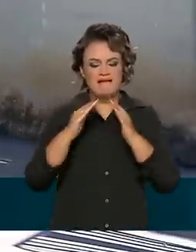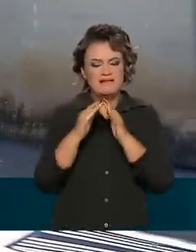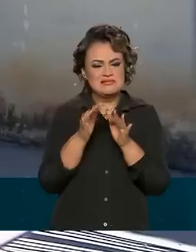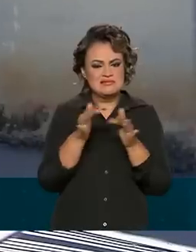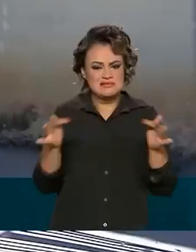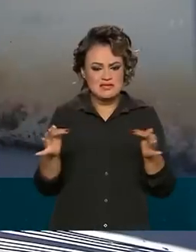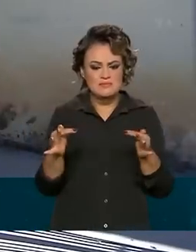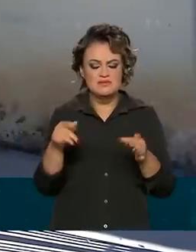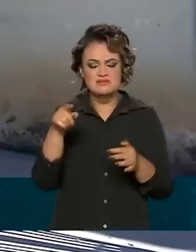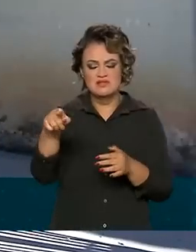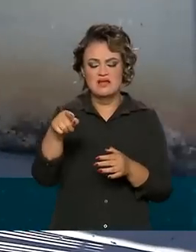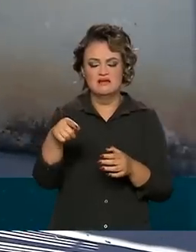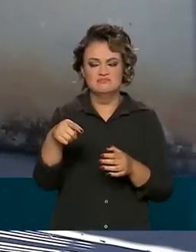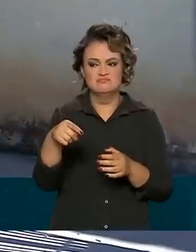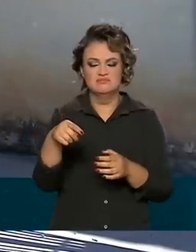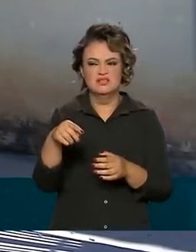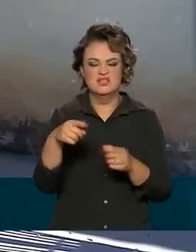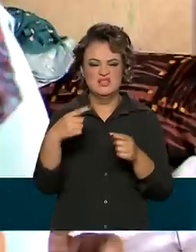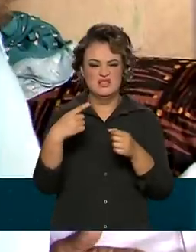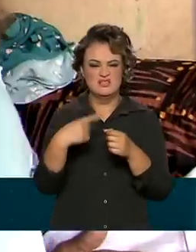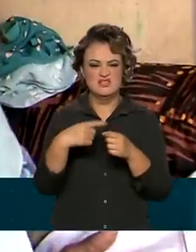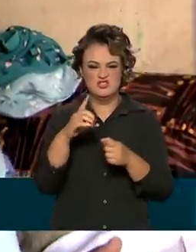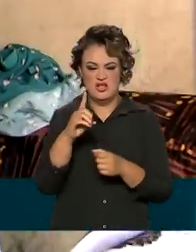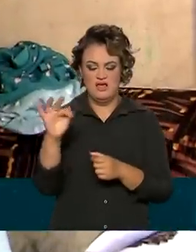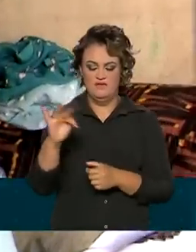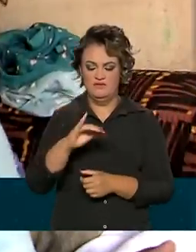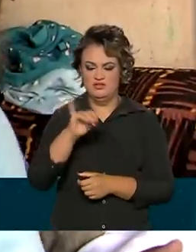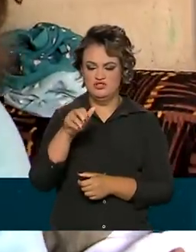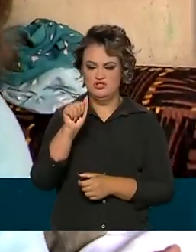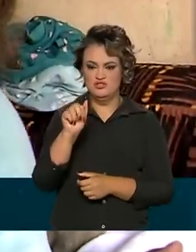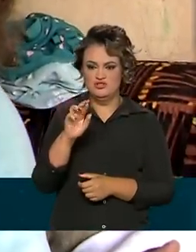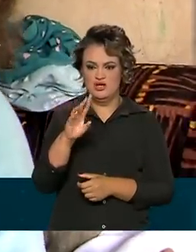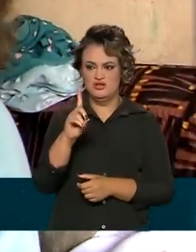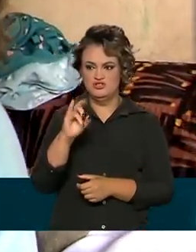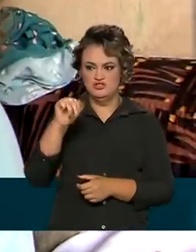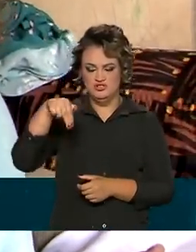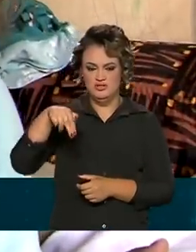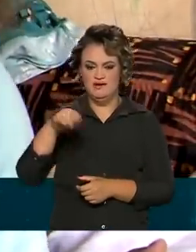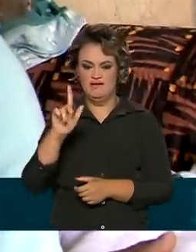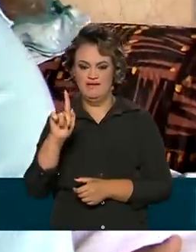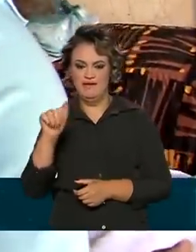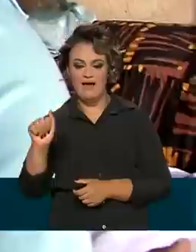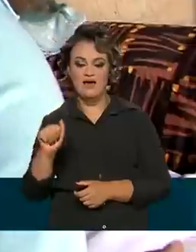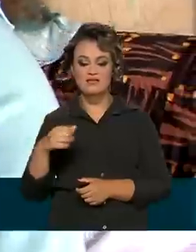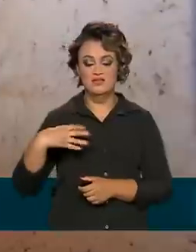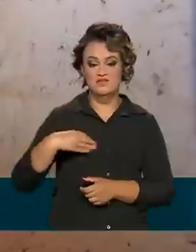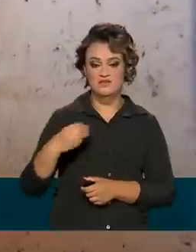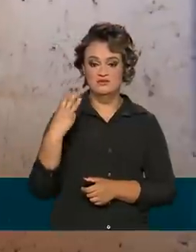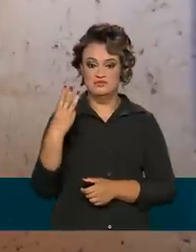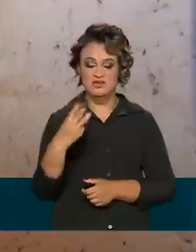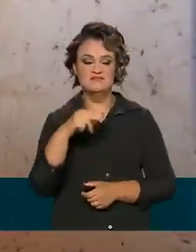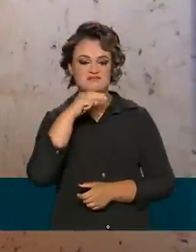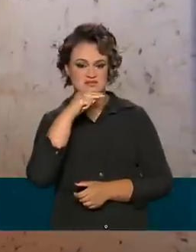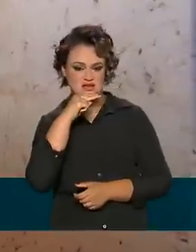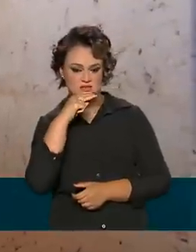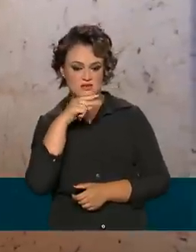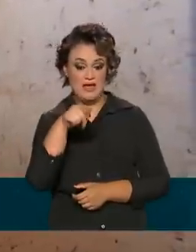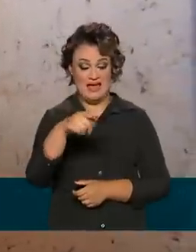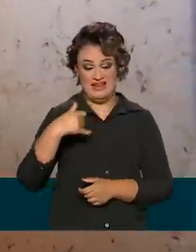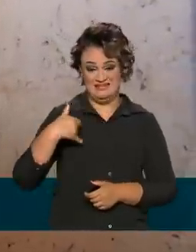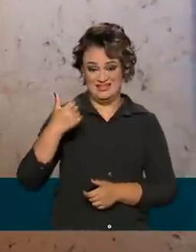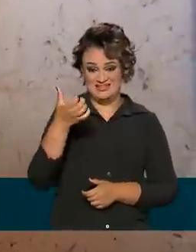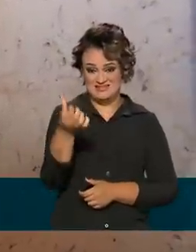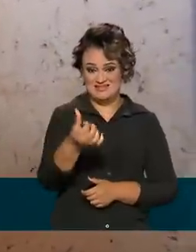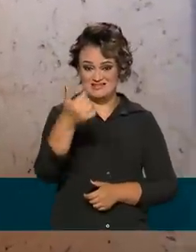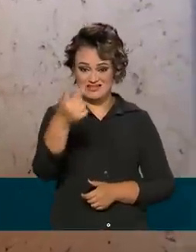Jardim Gá, no entorno do Distrito Federal, ela mora com dois filhos e três netos. E apesar de ter 67